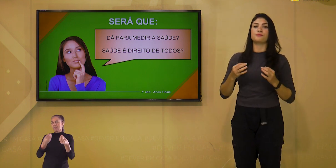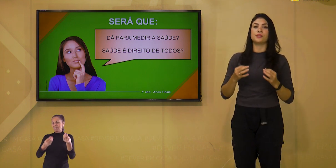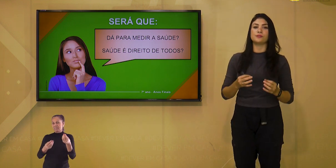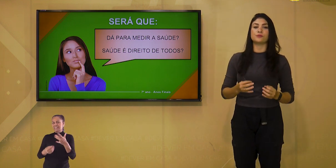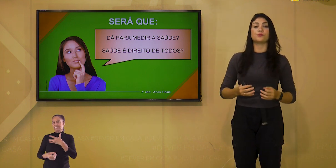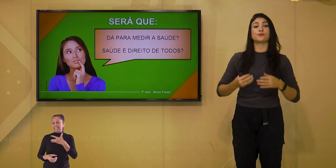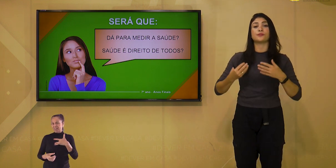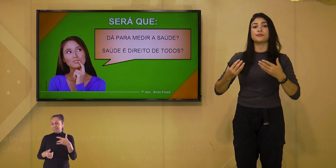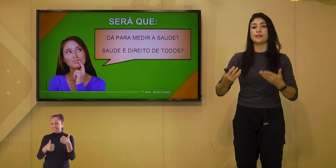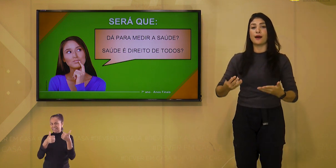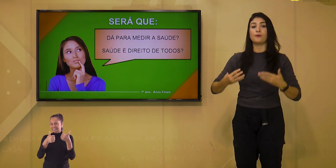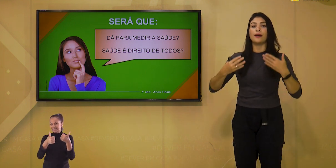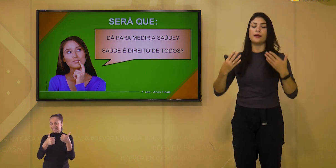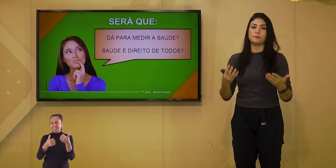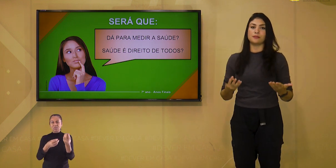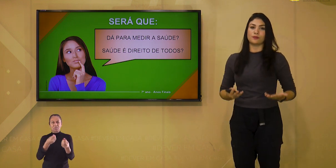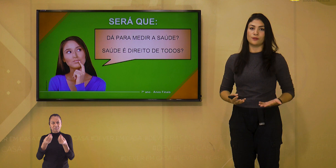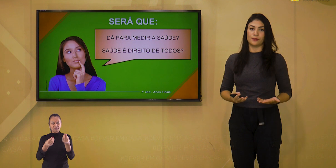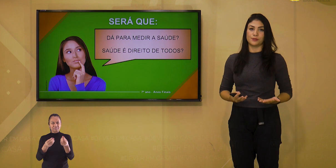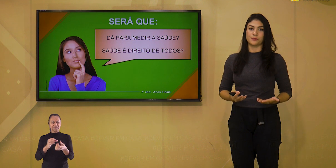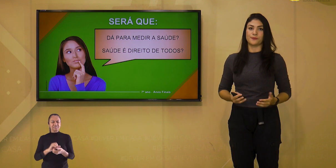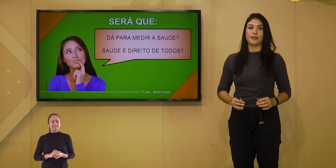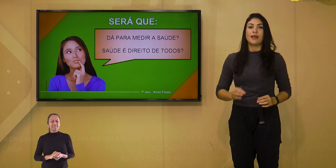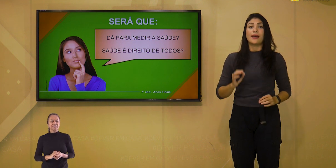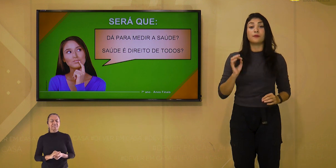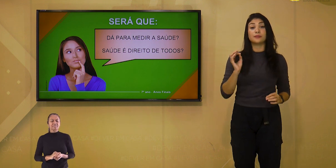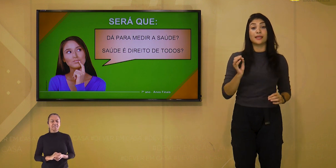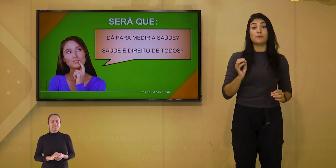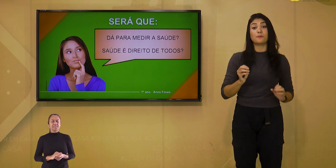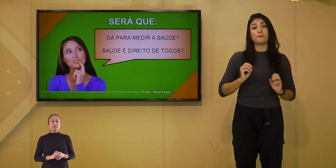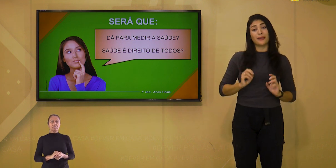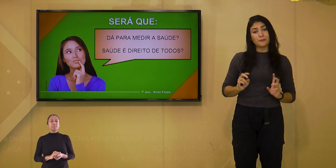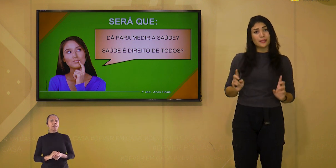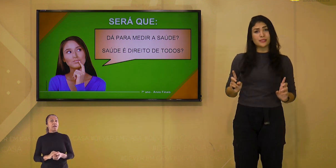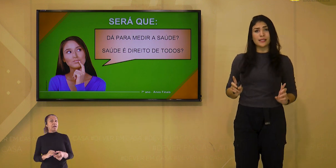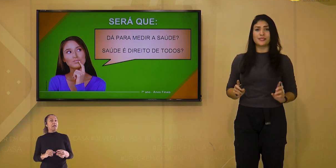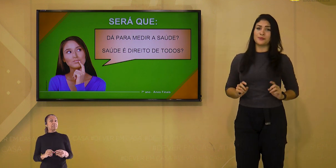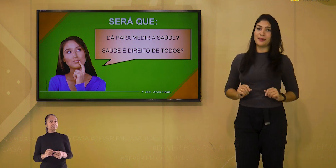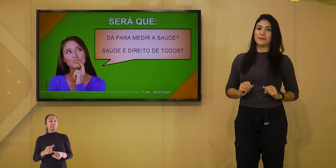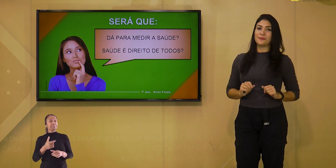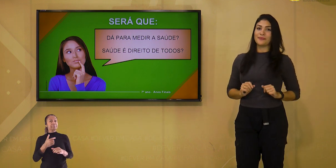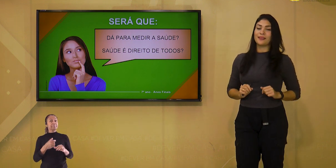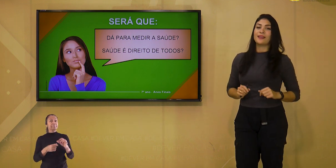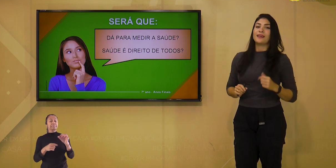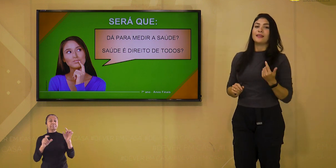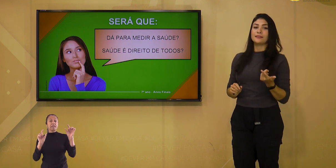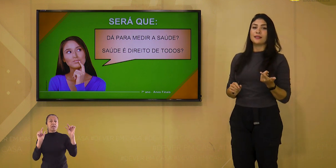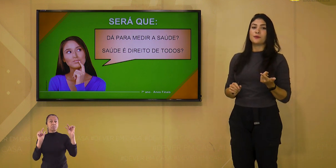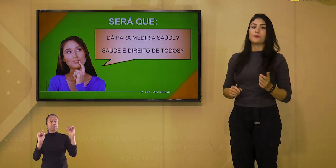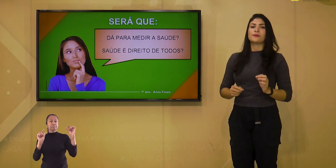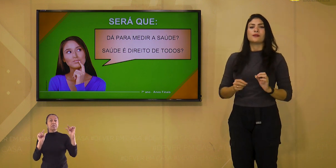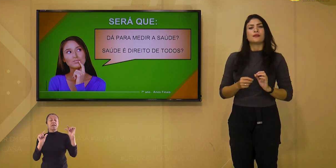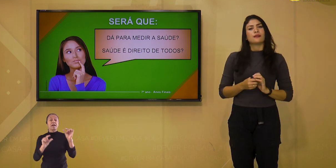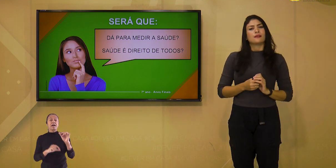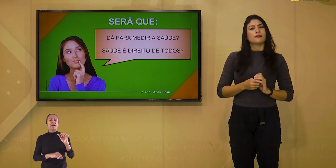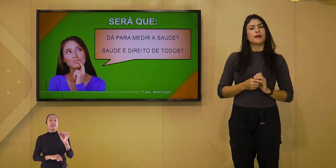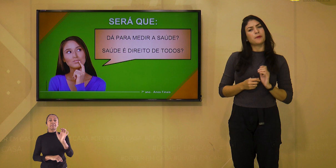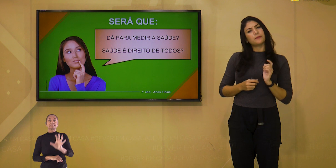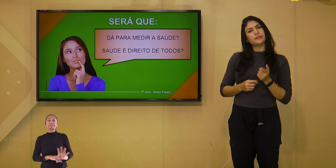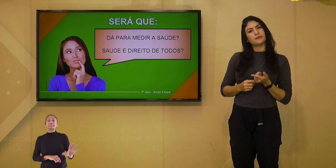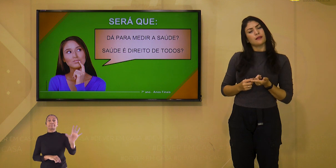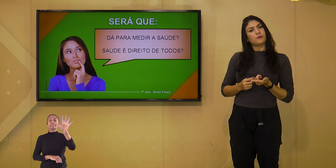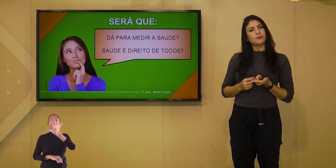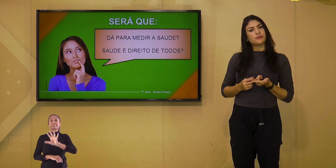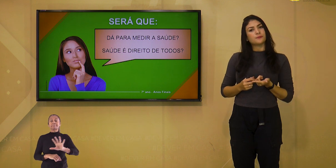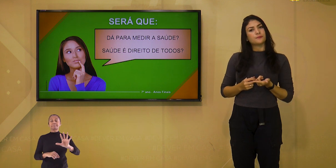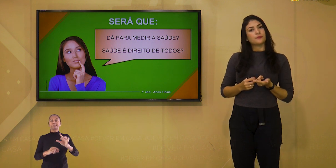-estar físico, social e psicológico. É um termo bem abrangente, não é? Então, dá